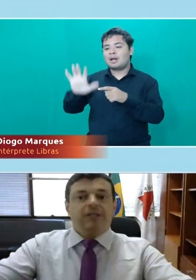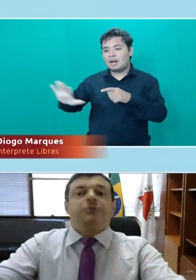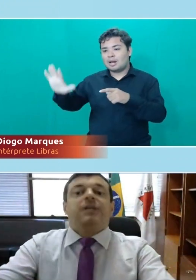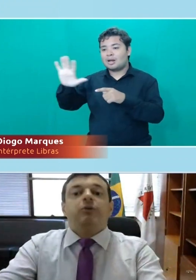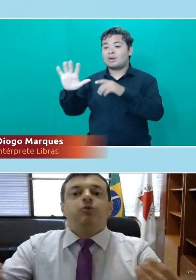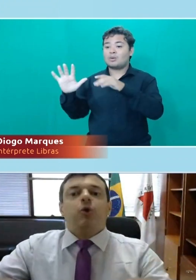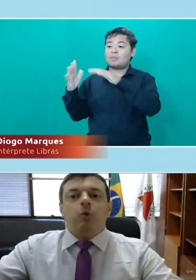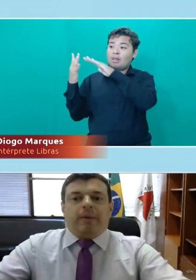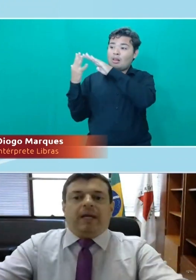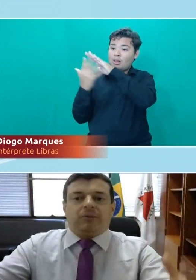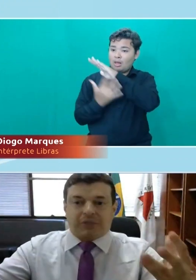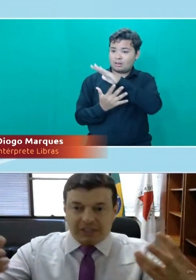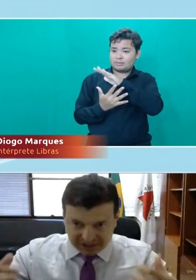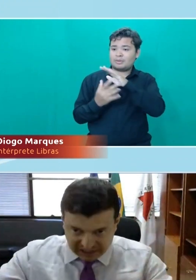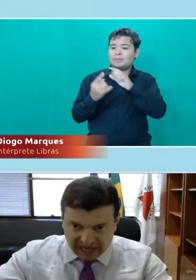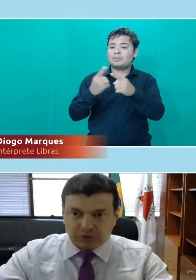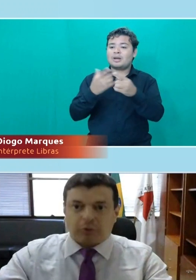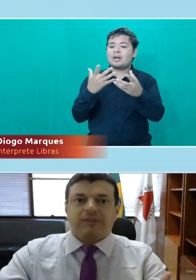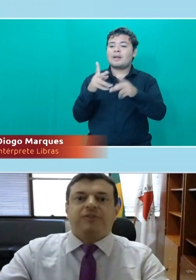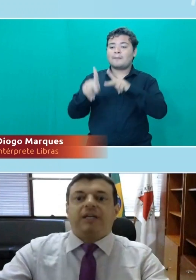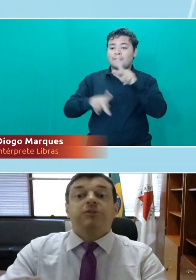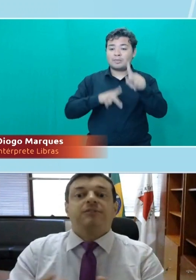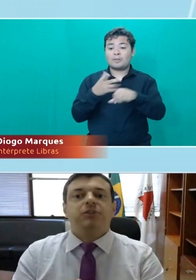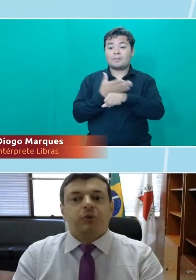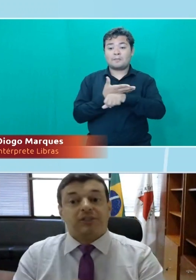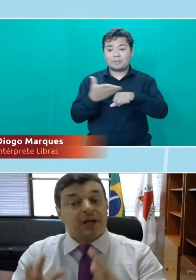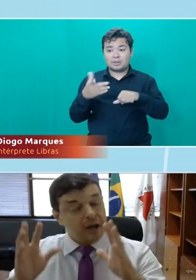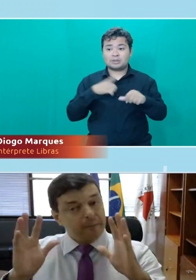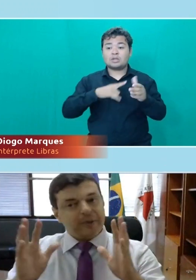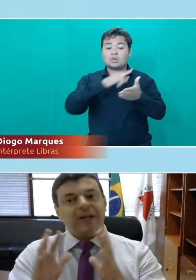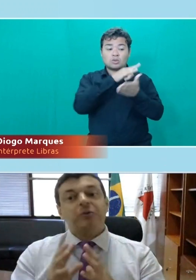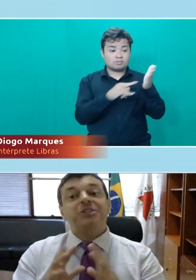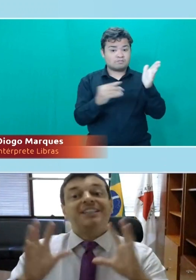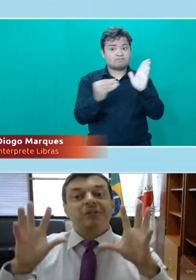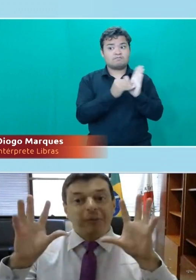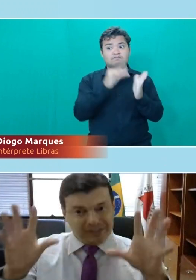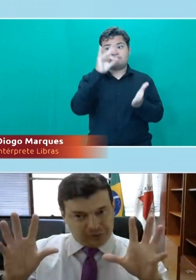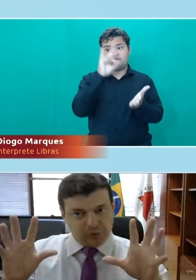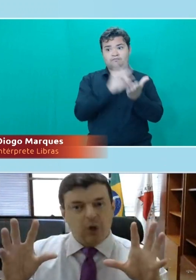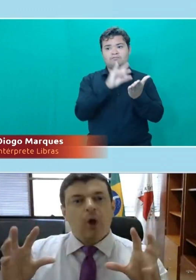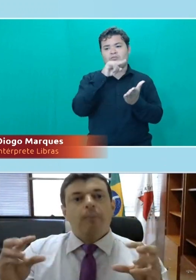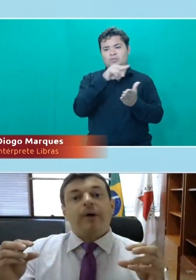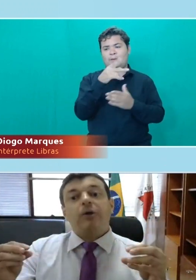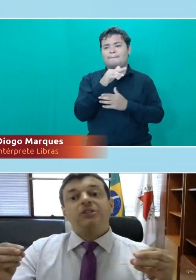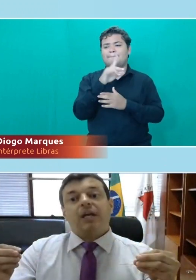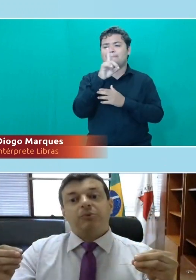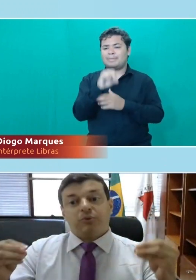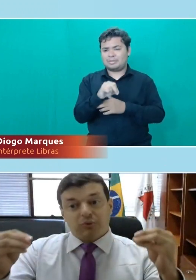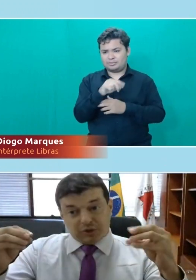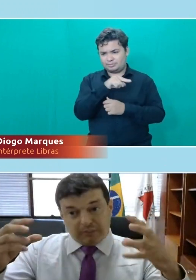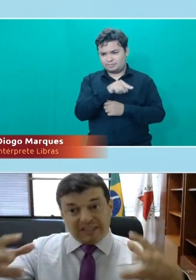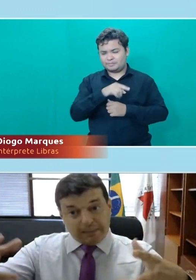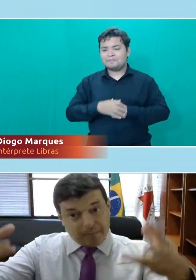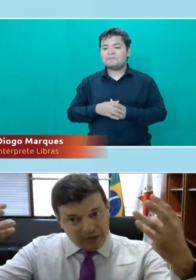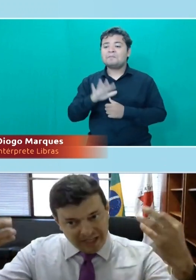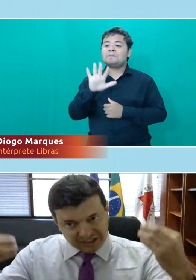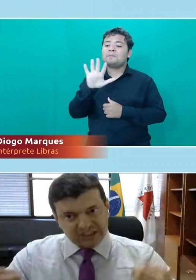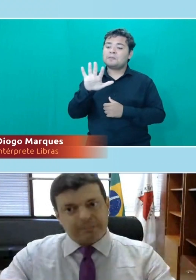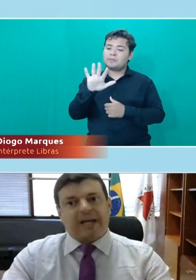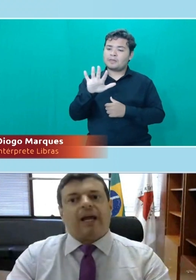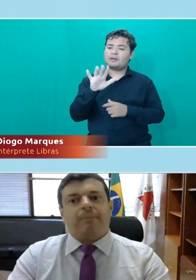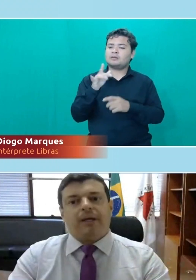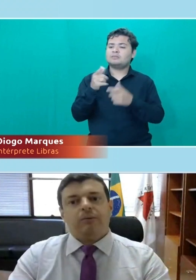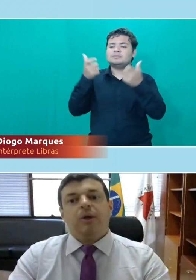população, isso está nos documentos, registrados, documentos oficiais nos livros históricos, por que eu estou dizendo isso? Porque nós temos, nós tivemos essa